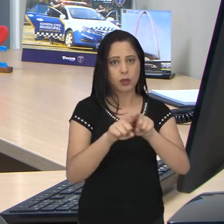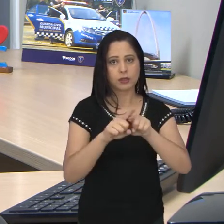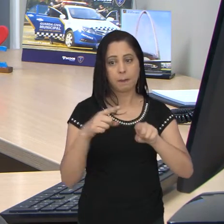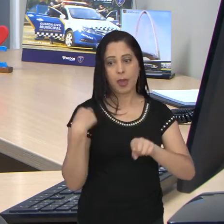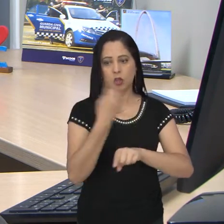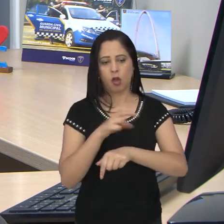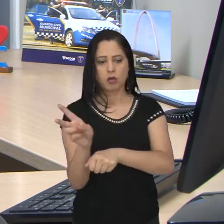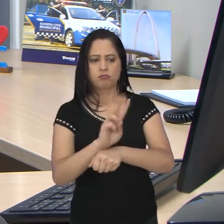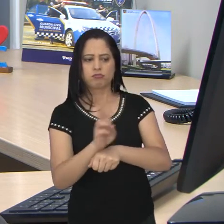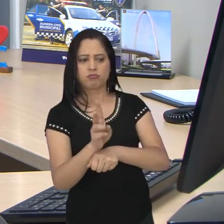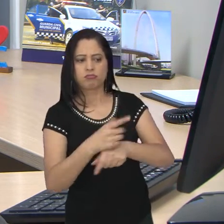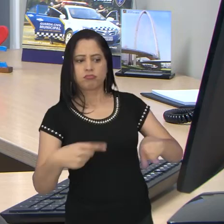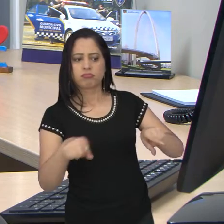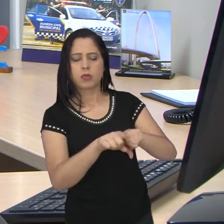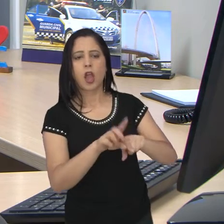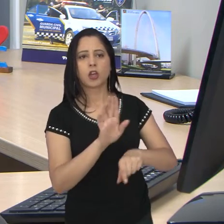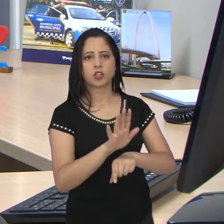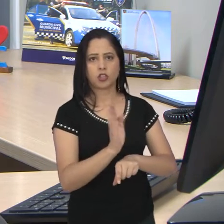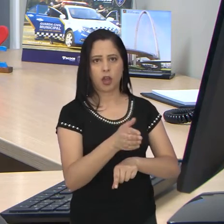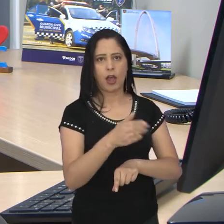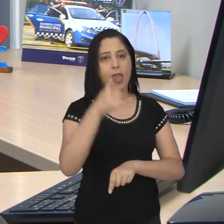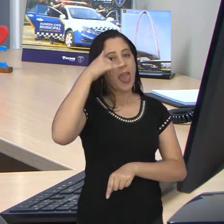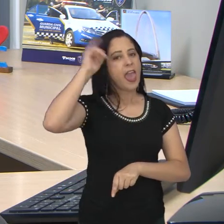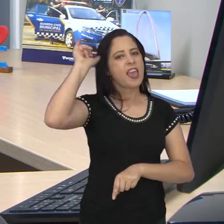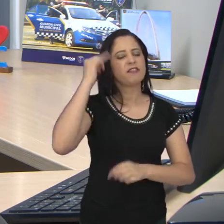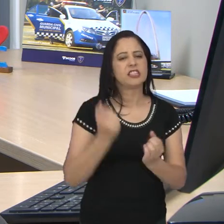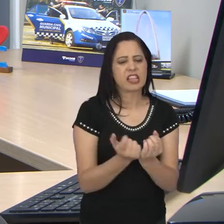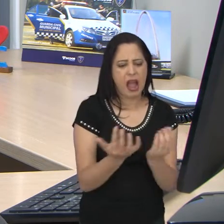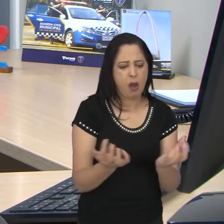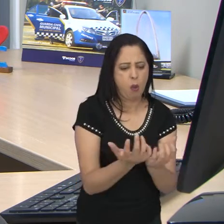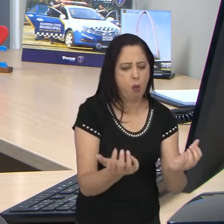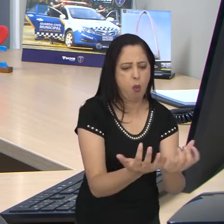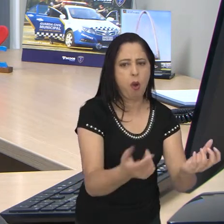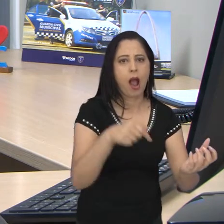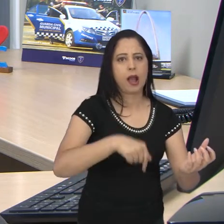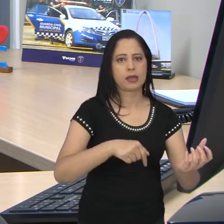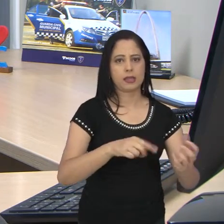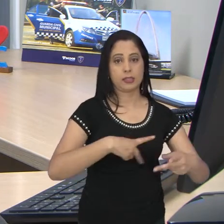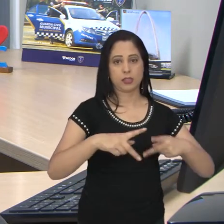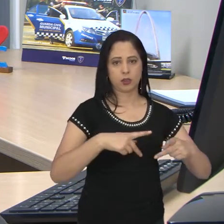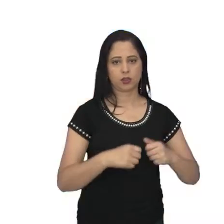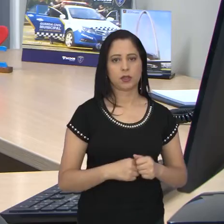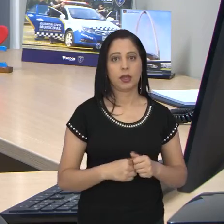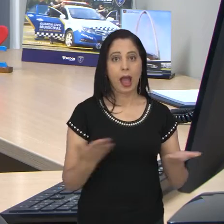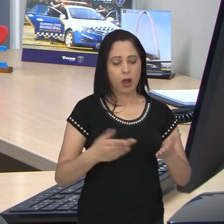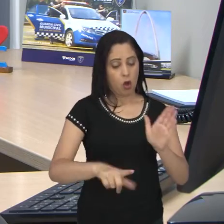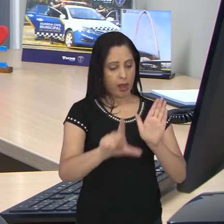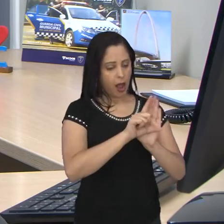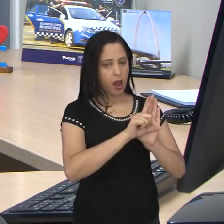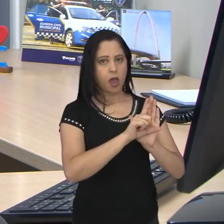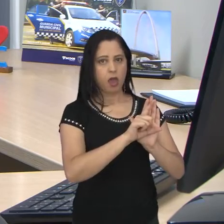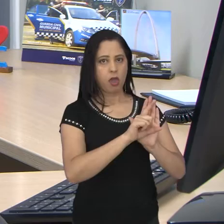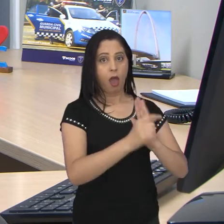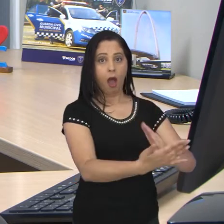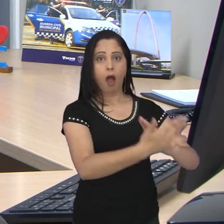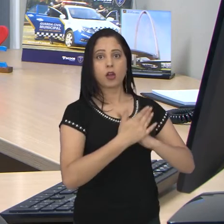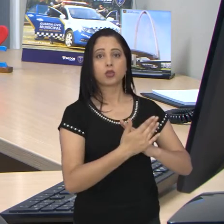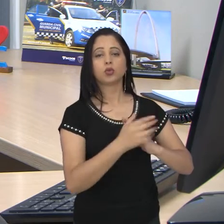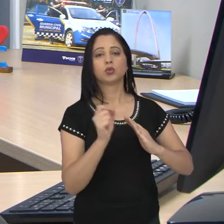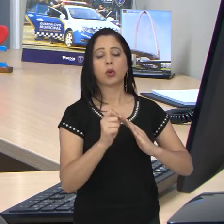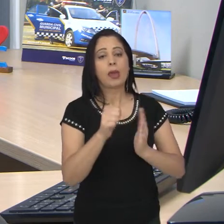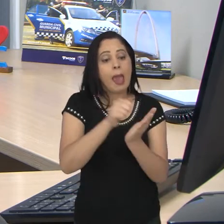já atua nesse sentido de forma preventiva para evitar esse tipo de queimada aqui em São José dos Campos e a lei vai nos ajudar